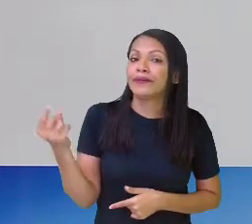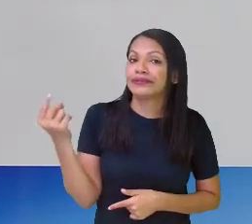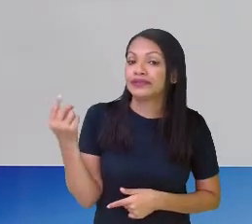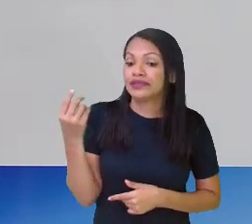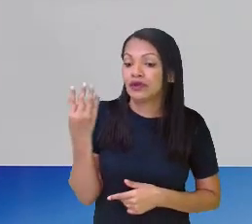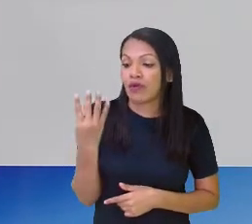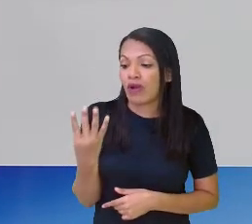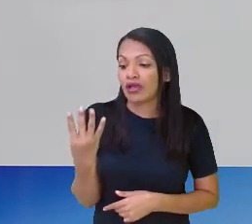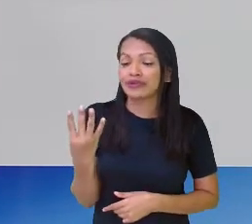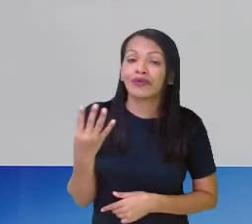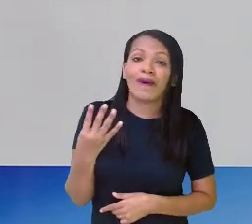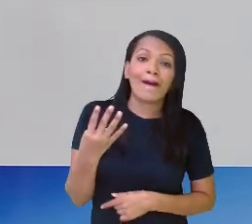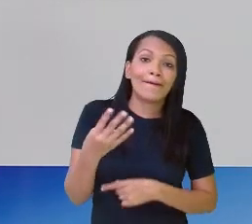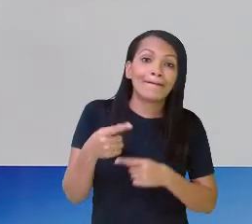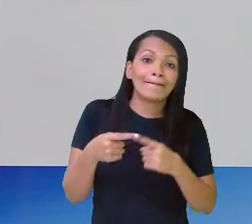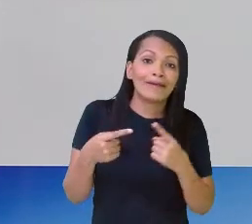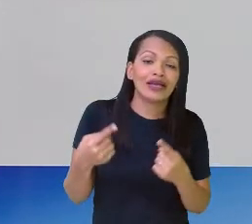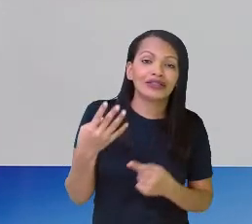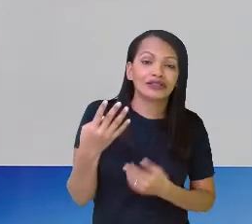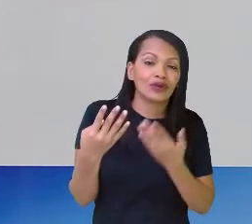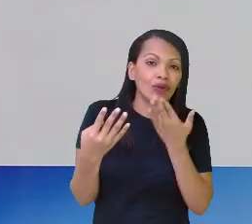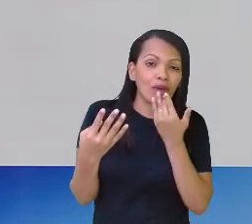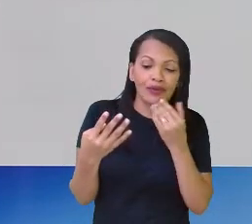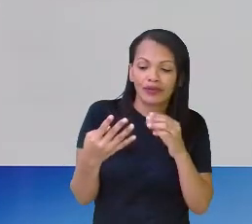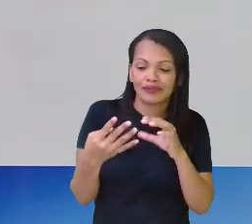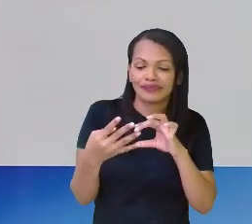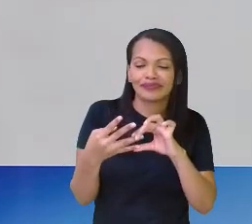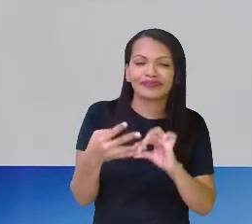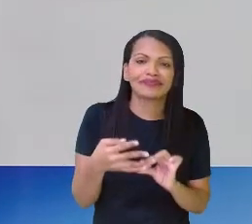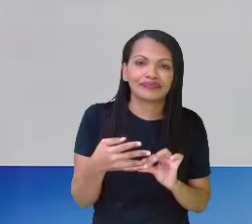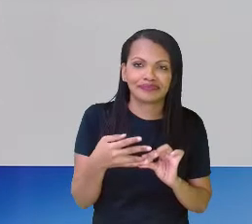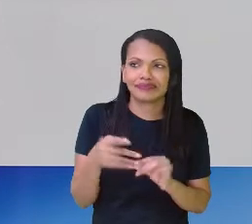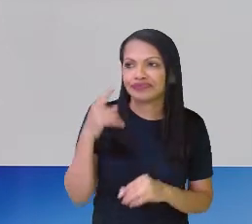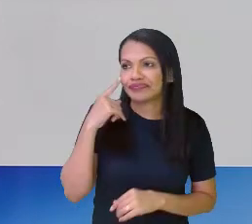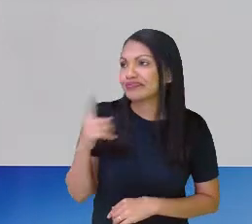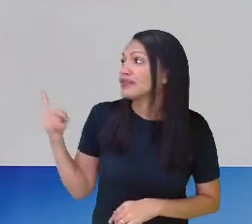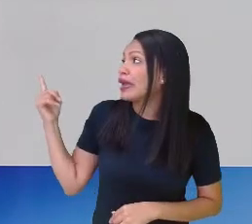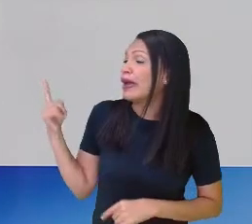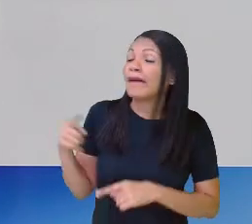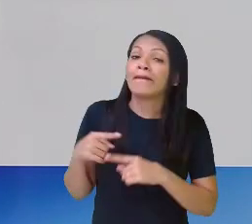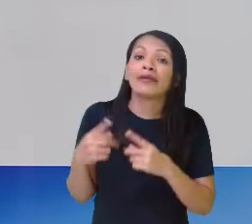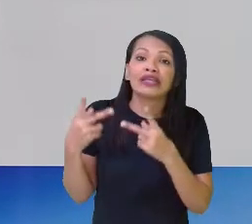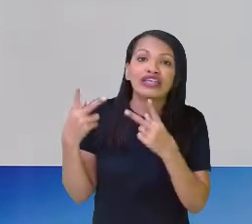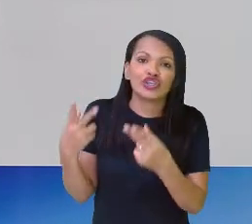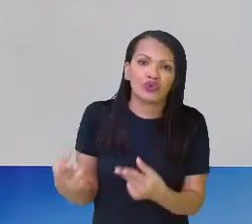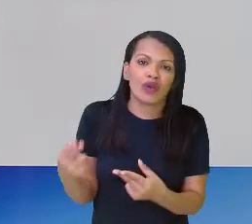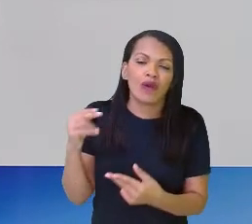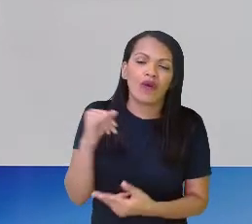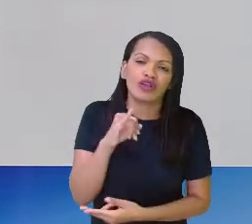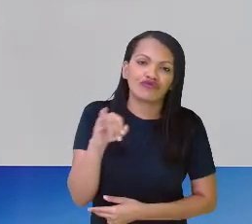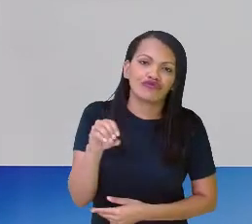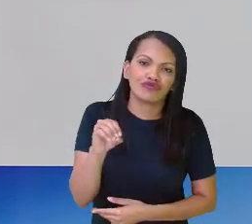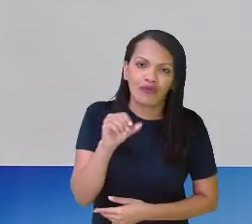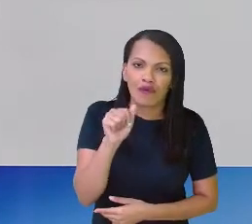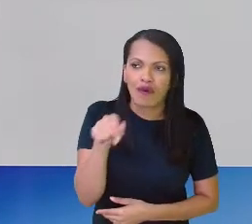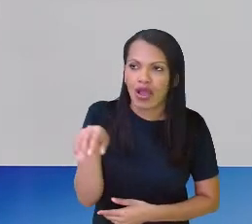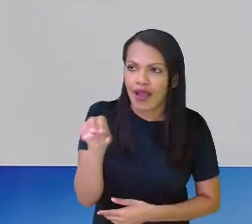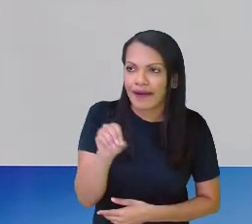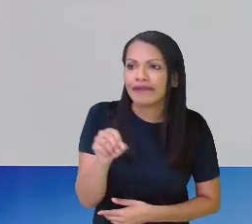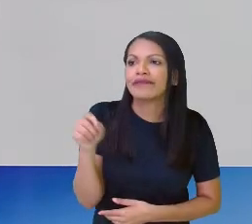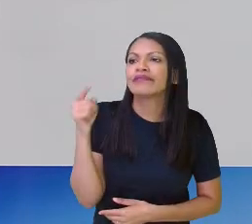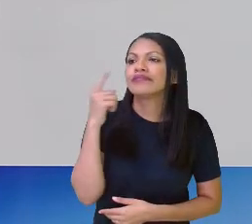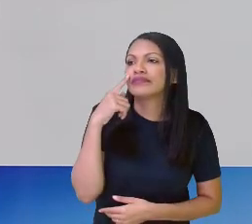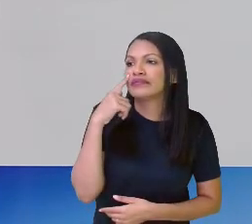Carol estava de dieta. Carol estava de dieta e dividiu em oito partes para dizer que iria comer comer